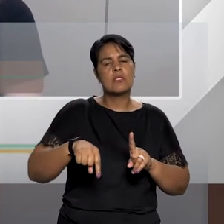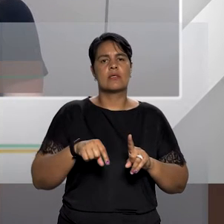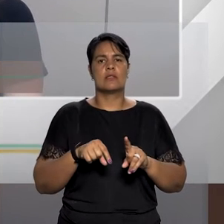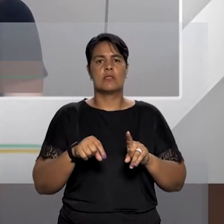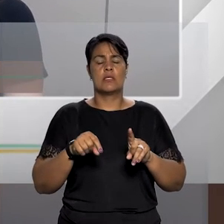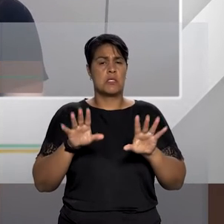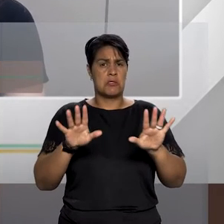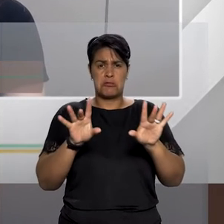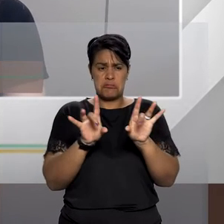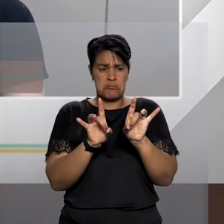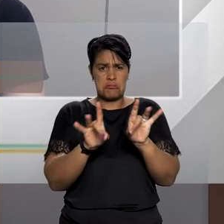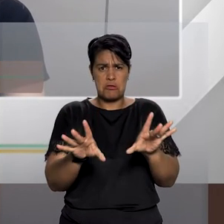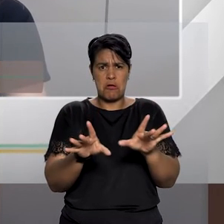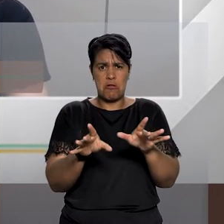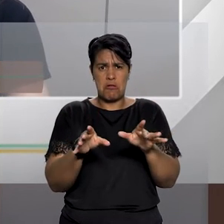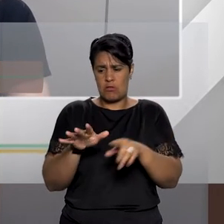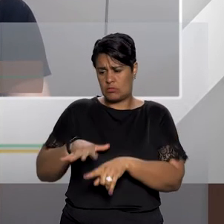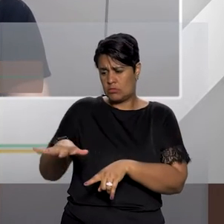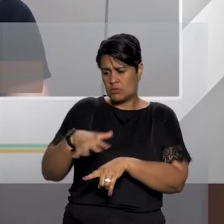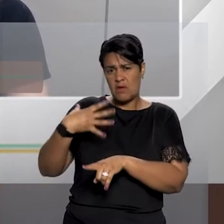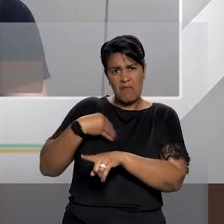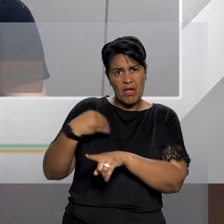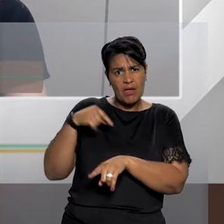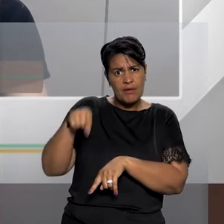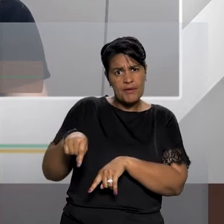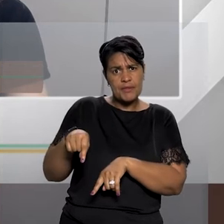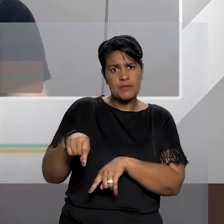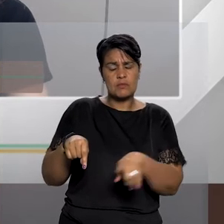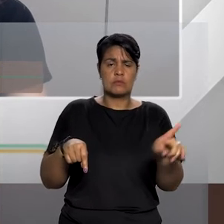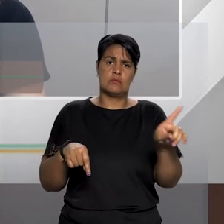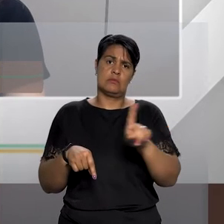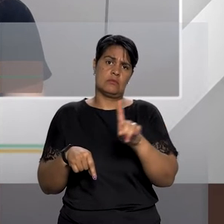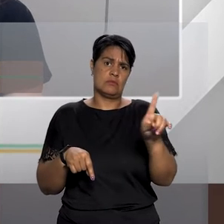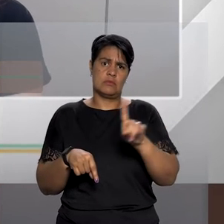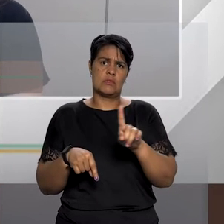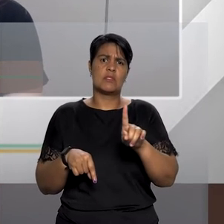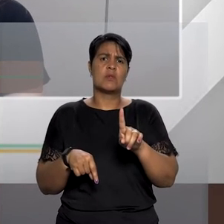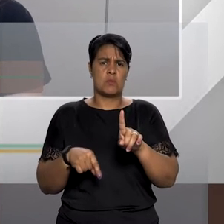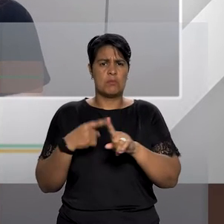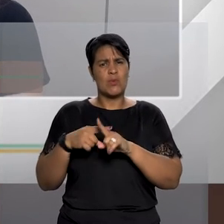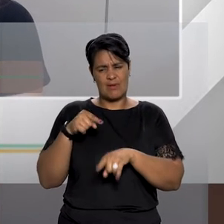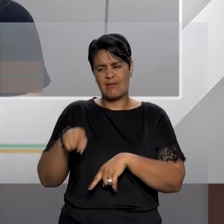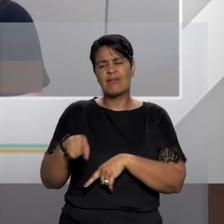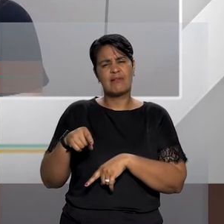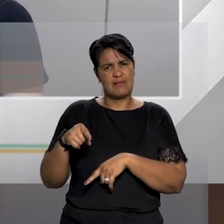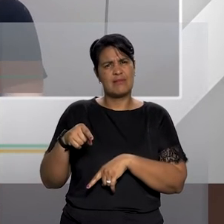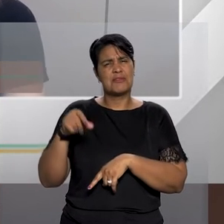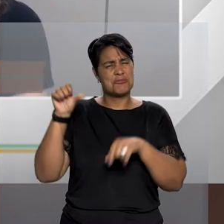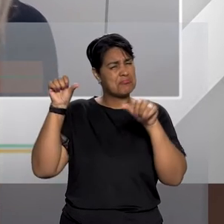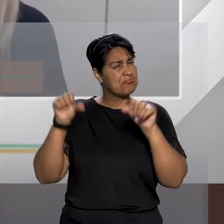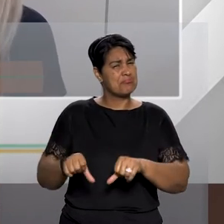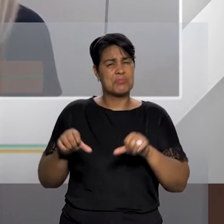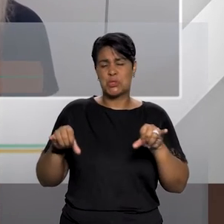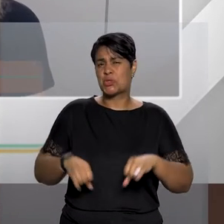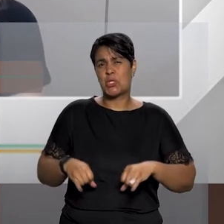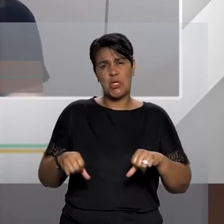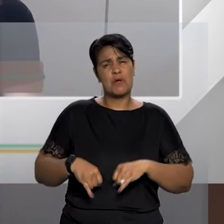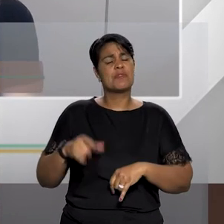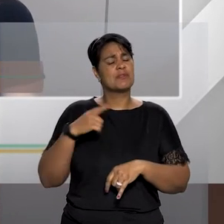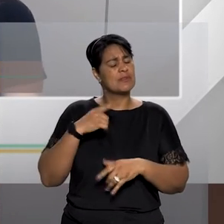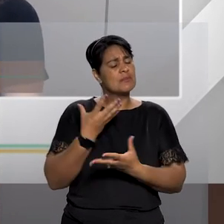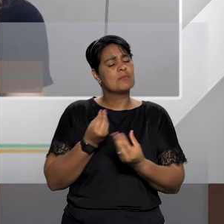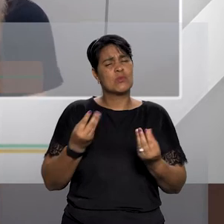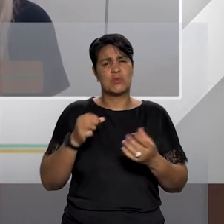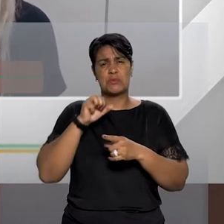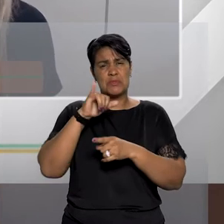desses órfãos que são aqueles mais vitimados pela consequência sim da morte dessa